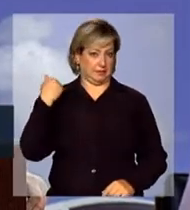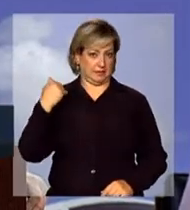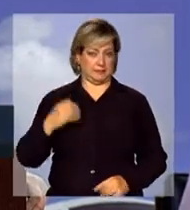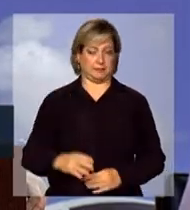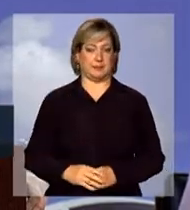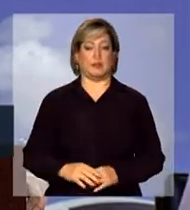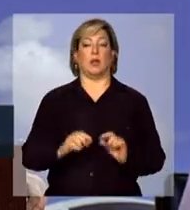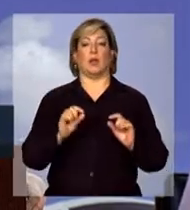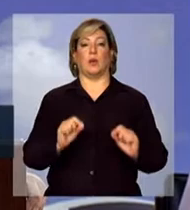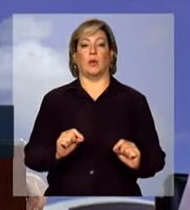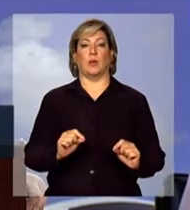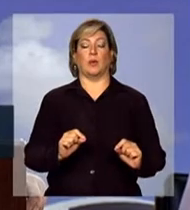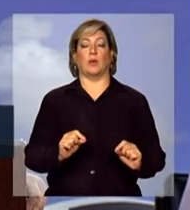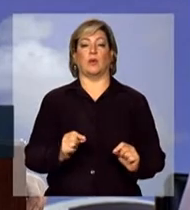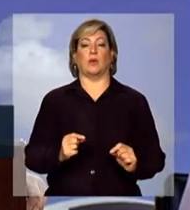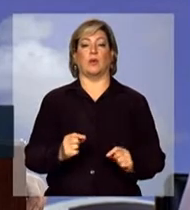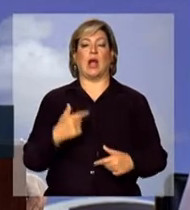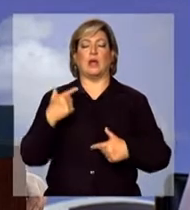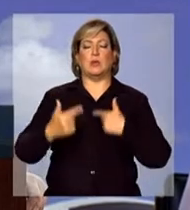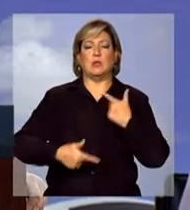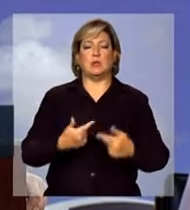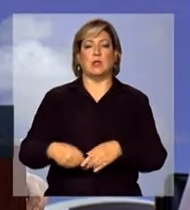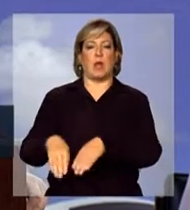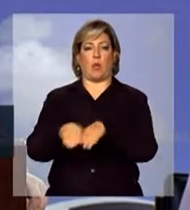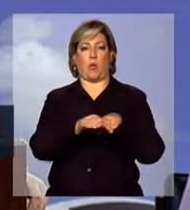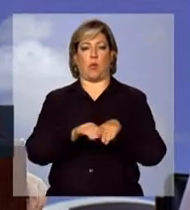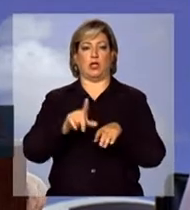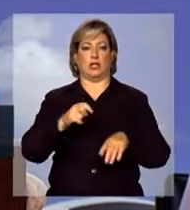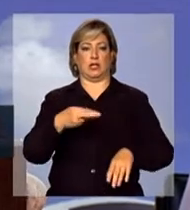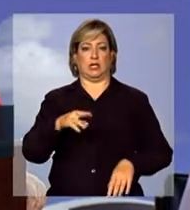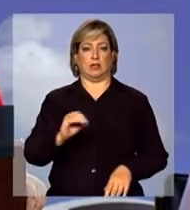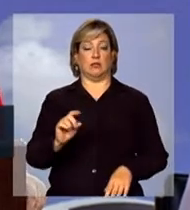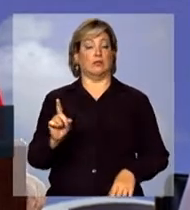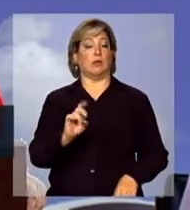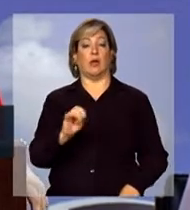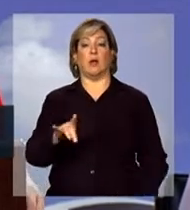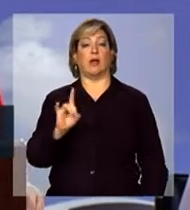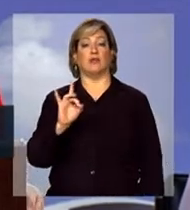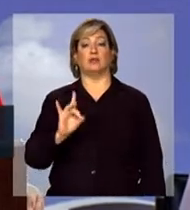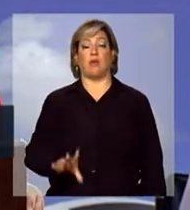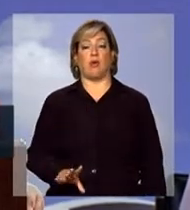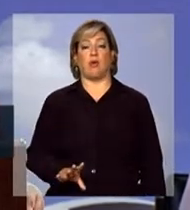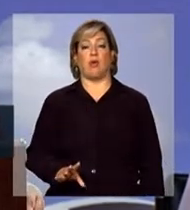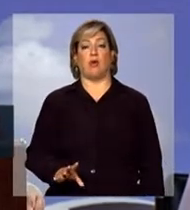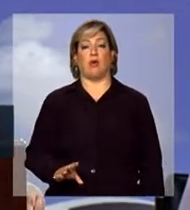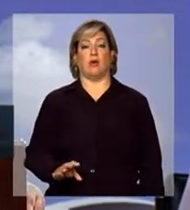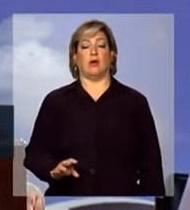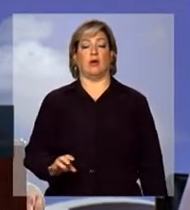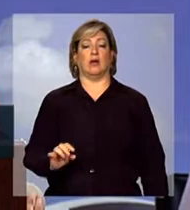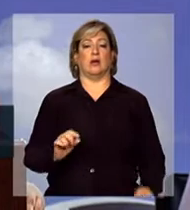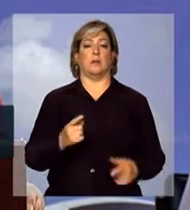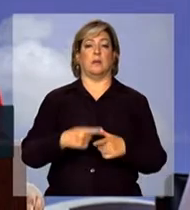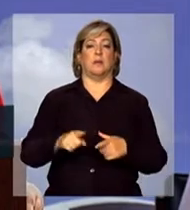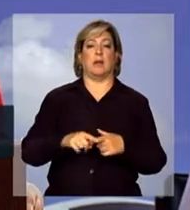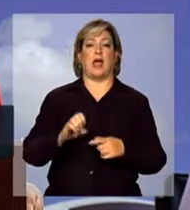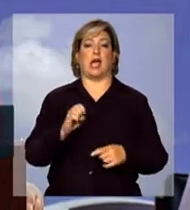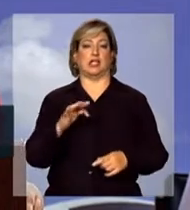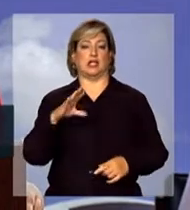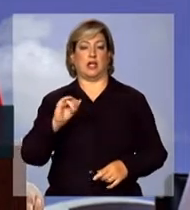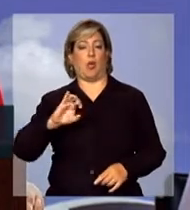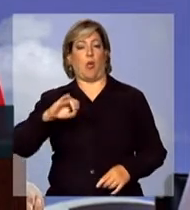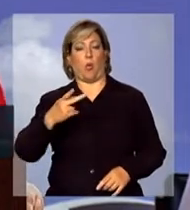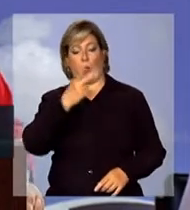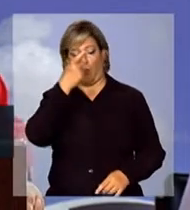que a luta pela igualdade de gênero não é apenas uma questão ética ou humanística. É uma